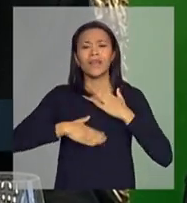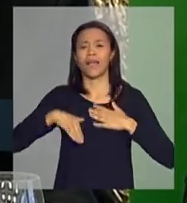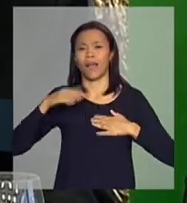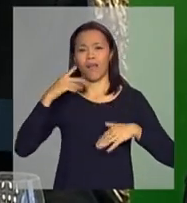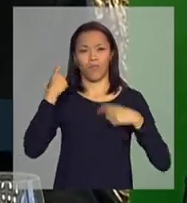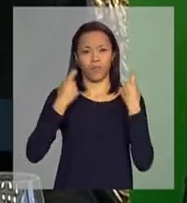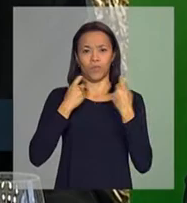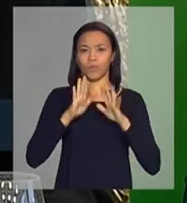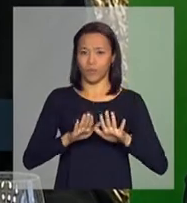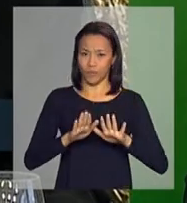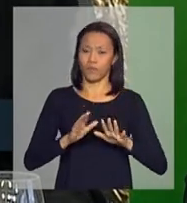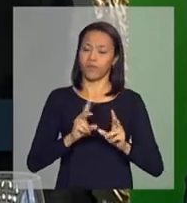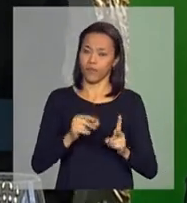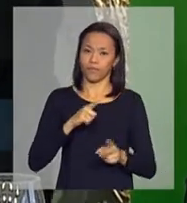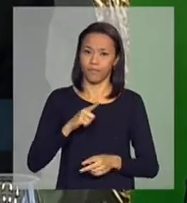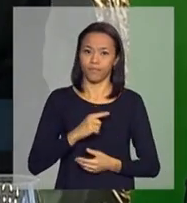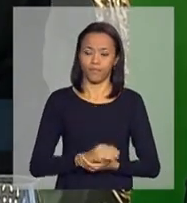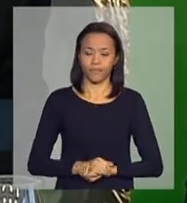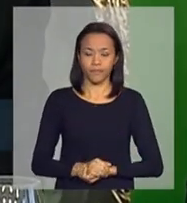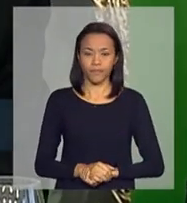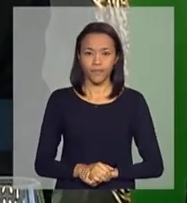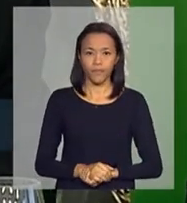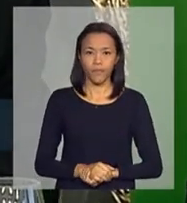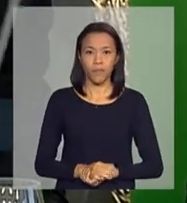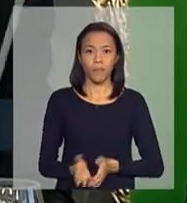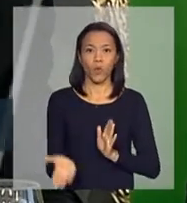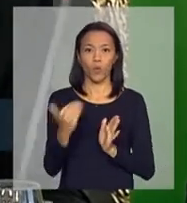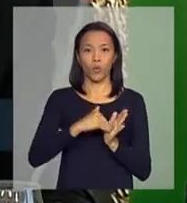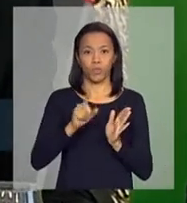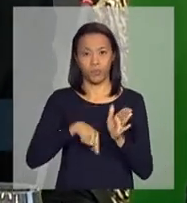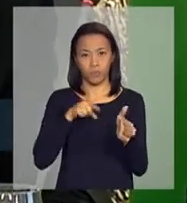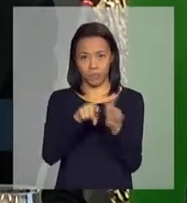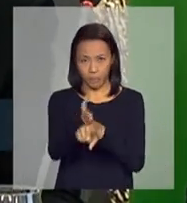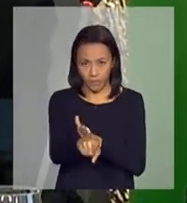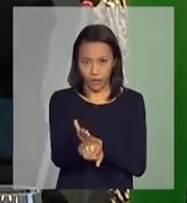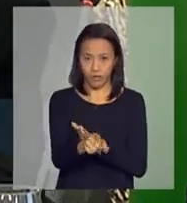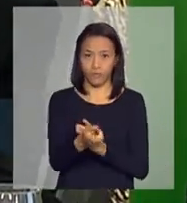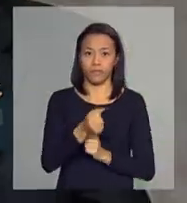abastecimento interno. Nós vamos para a última pergunta da entrevista.